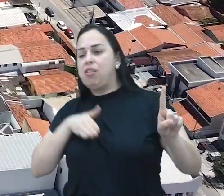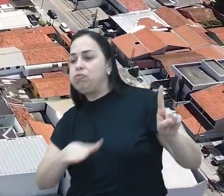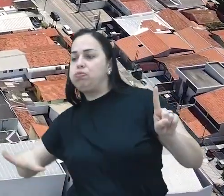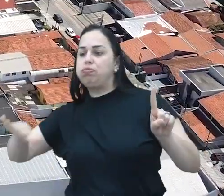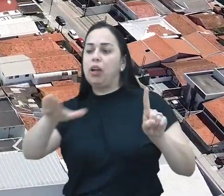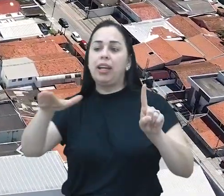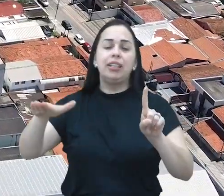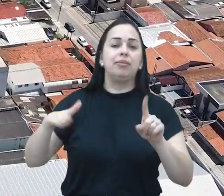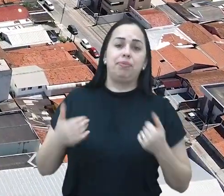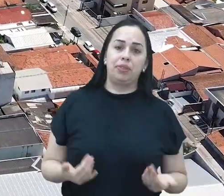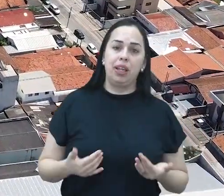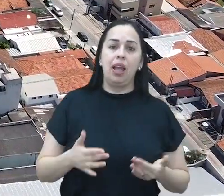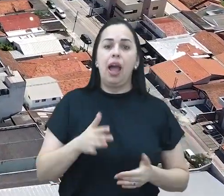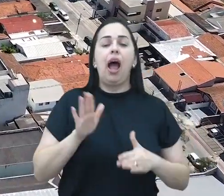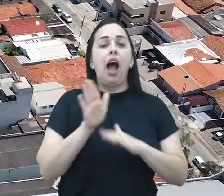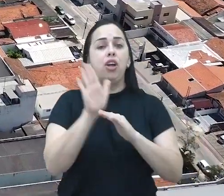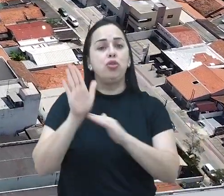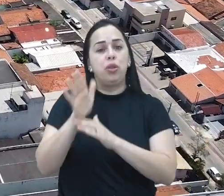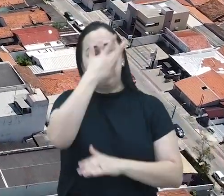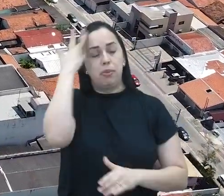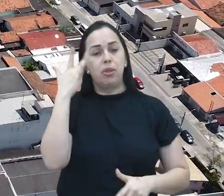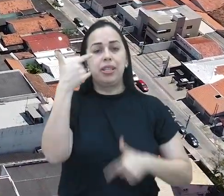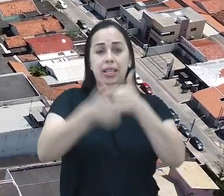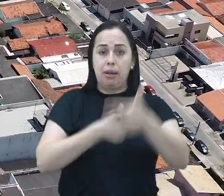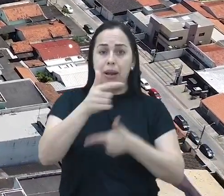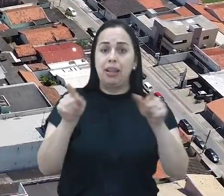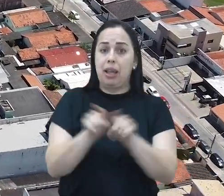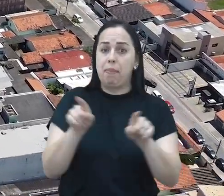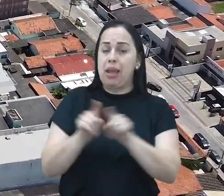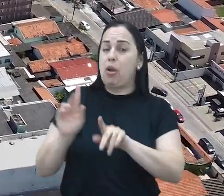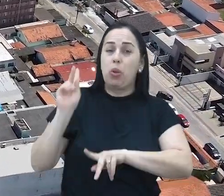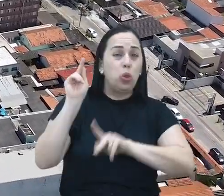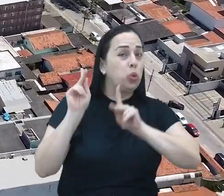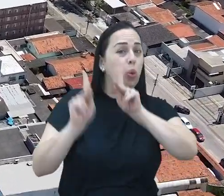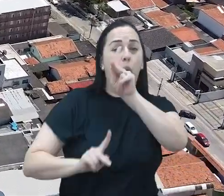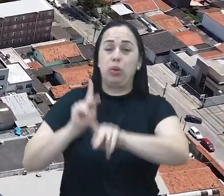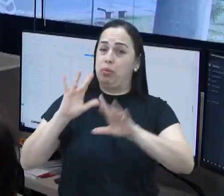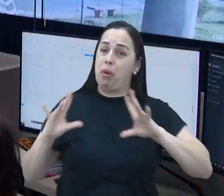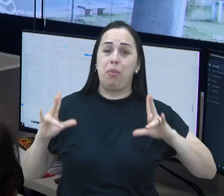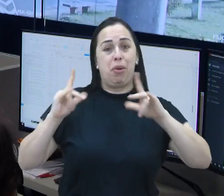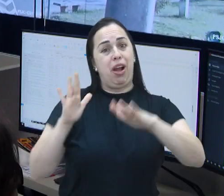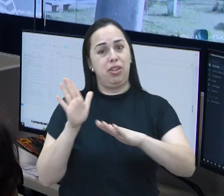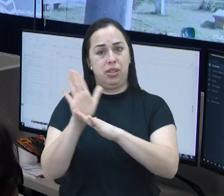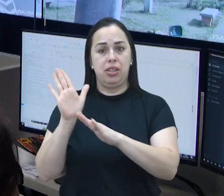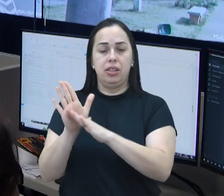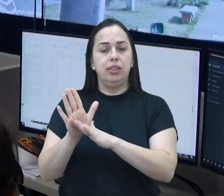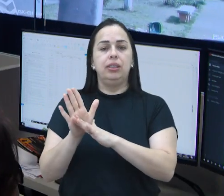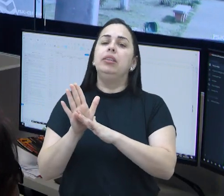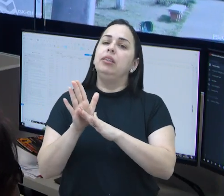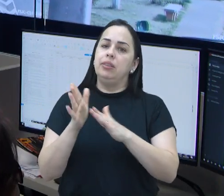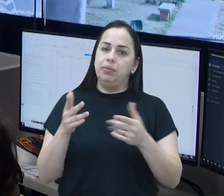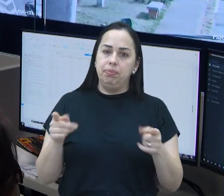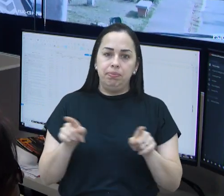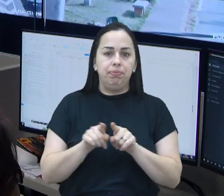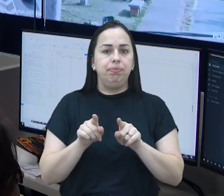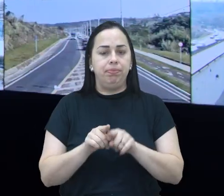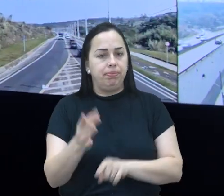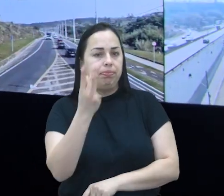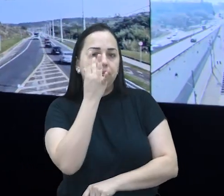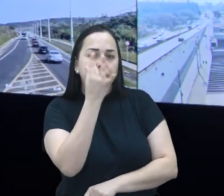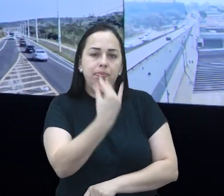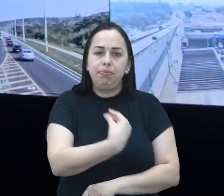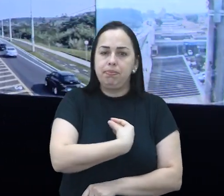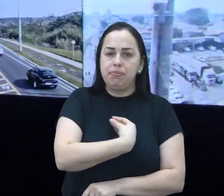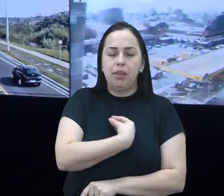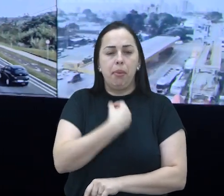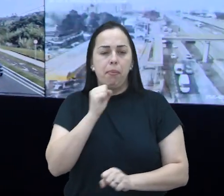beneficia não só quem trabalha dirigindo nas ruas do município, mas toda a população. Com a visualização do trânsito do momento, o